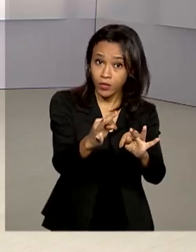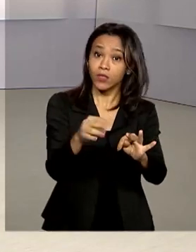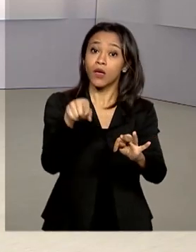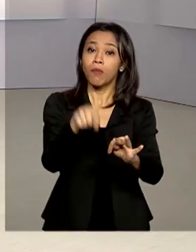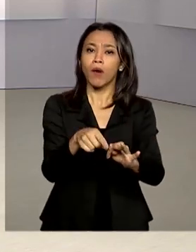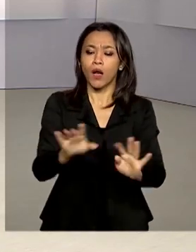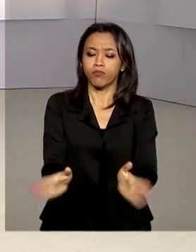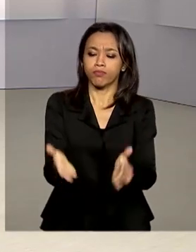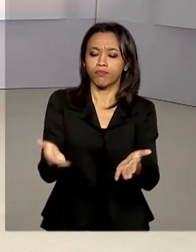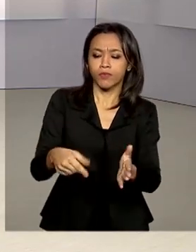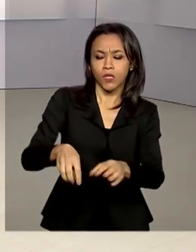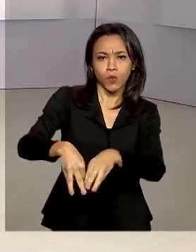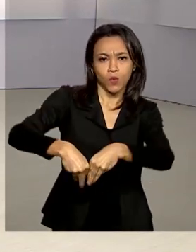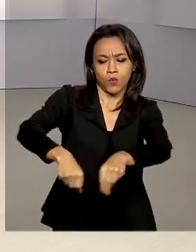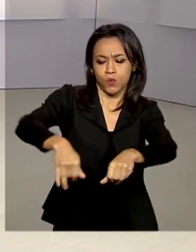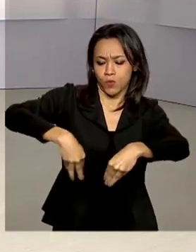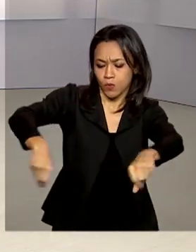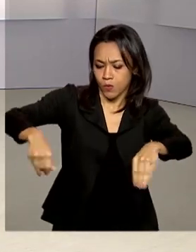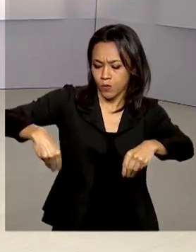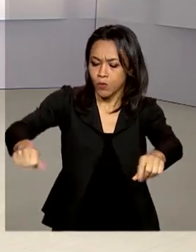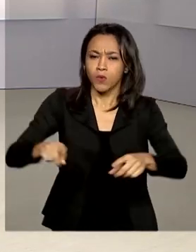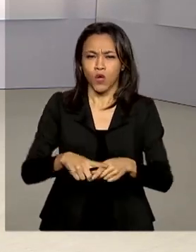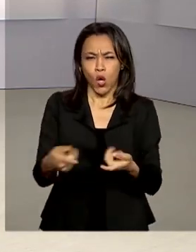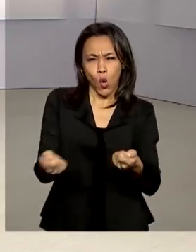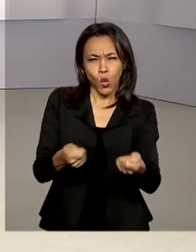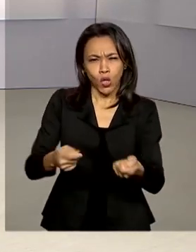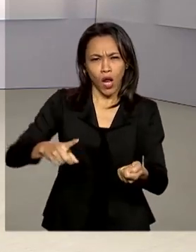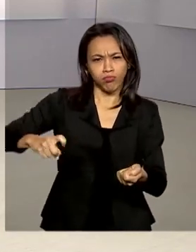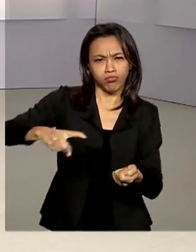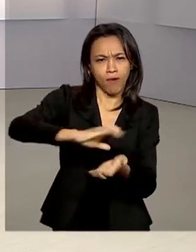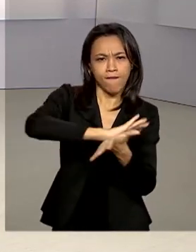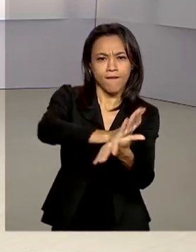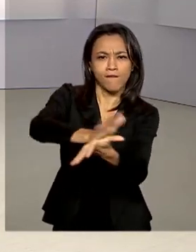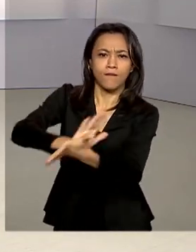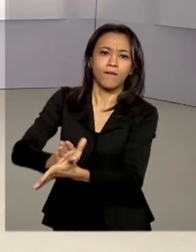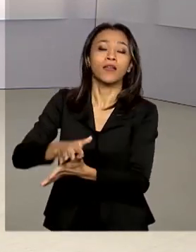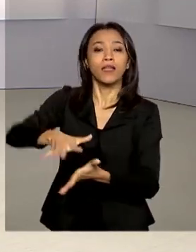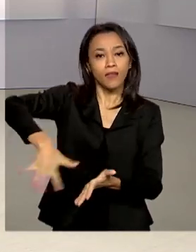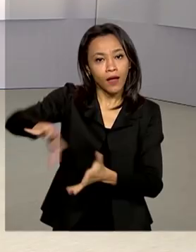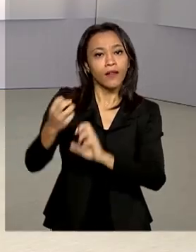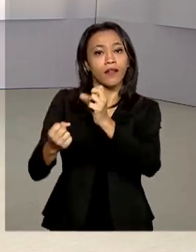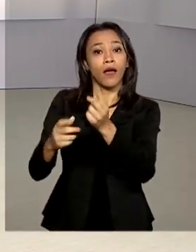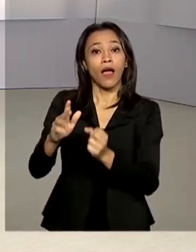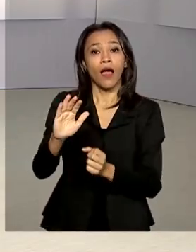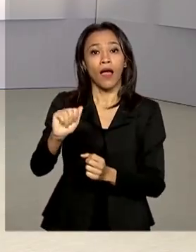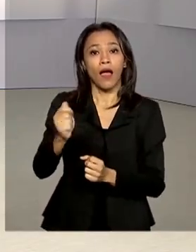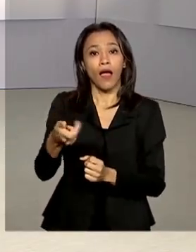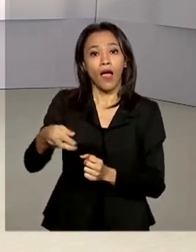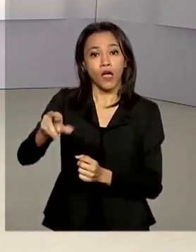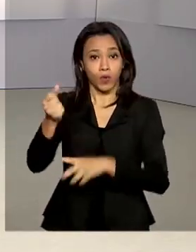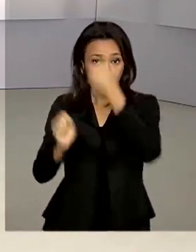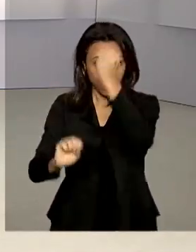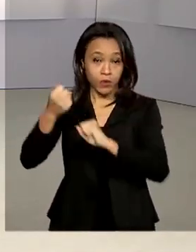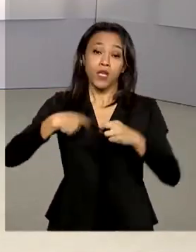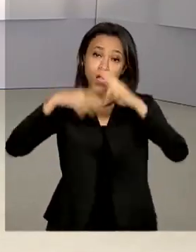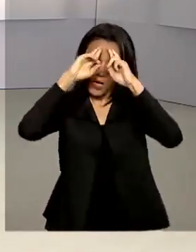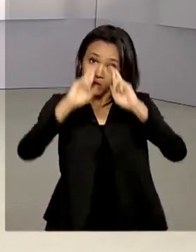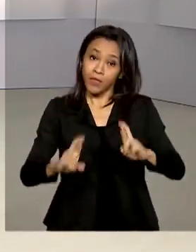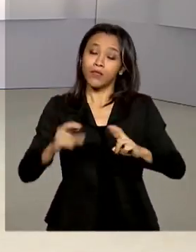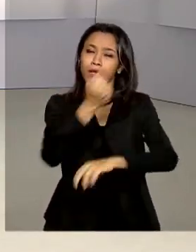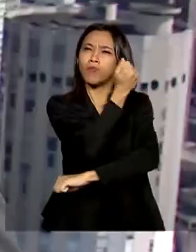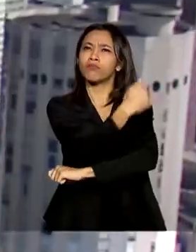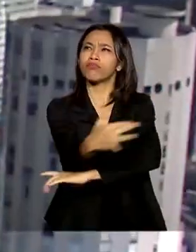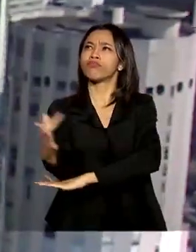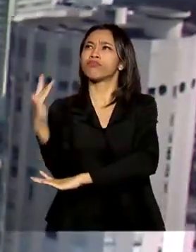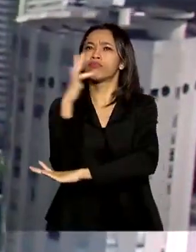para nutrição do solo, controle de pragas e agroindústria. O programa também pretende valorizar a biodiversidade brasileira.